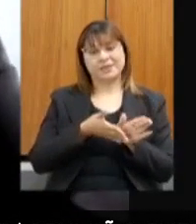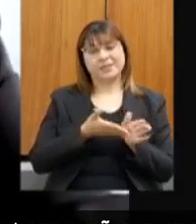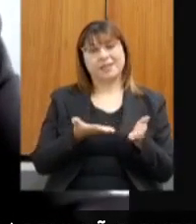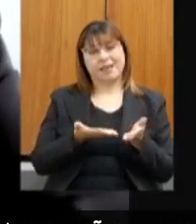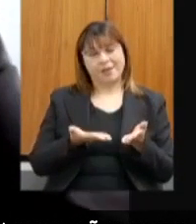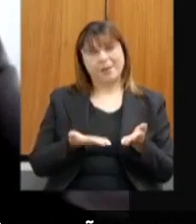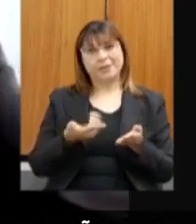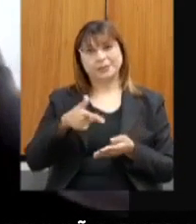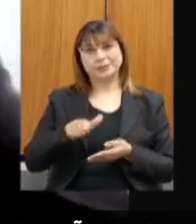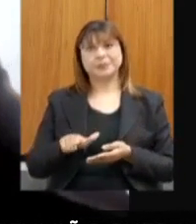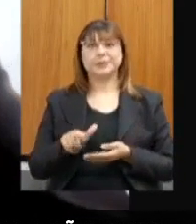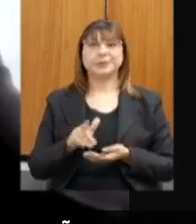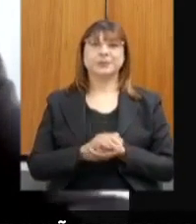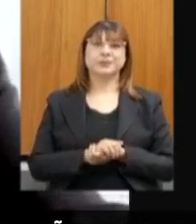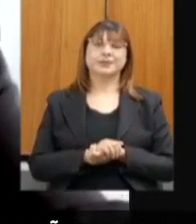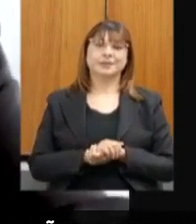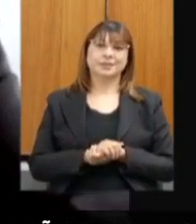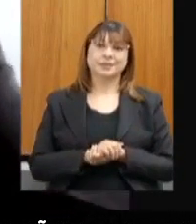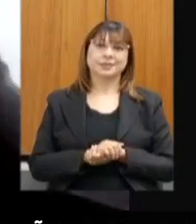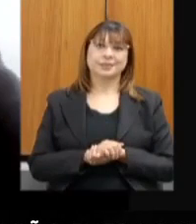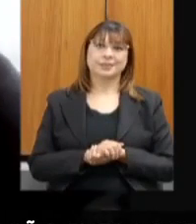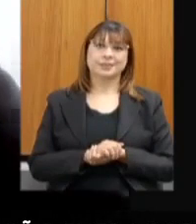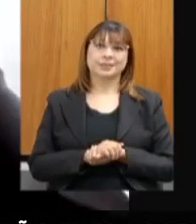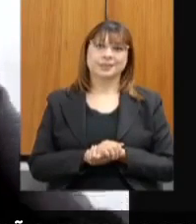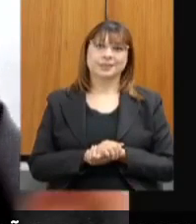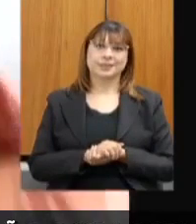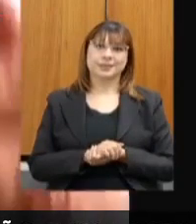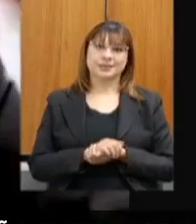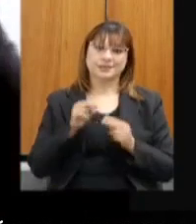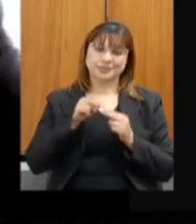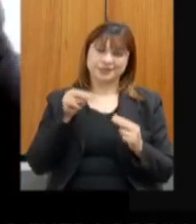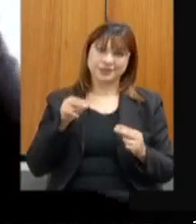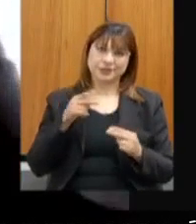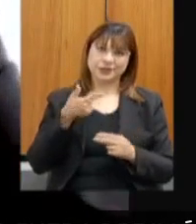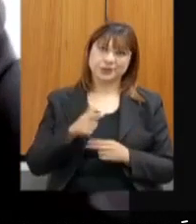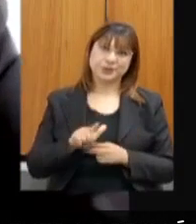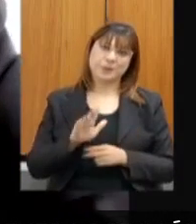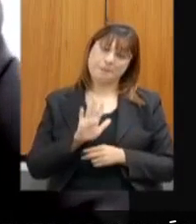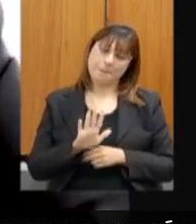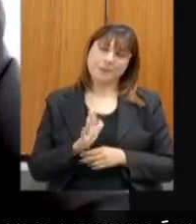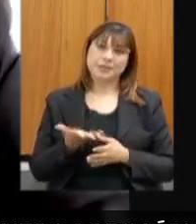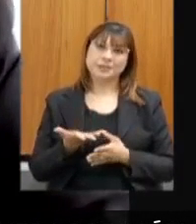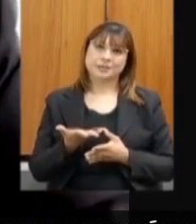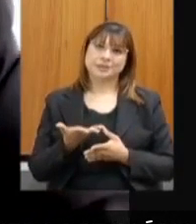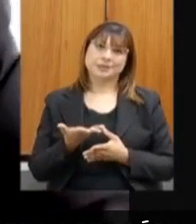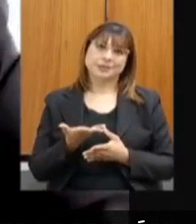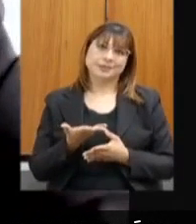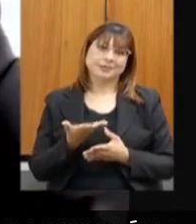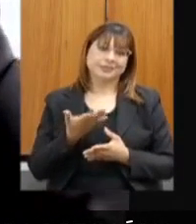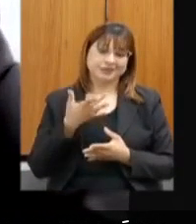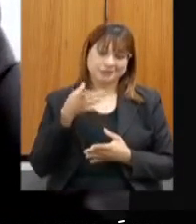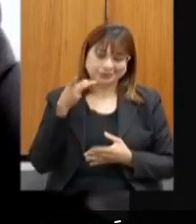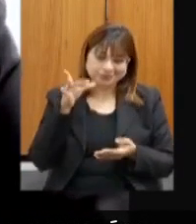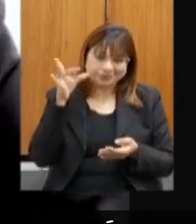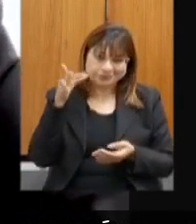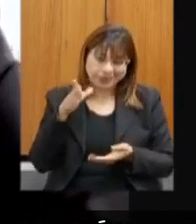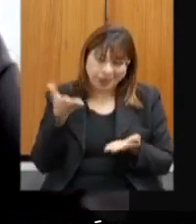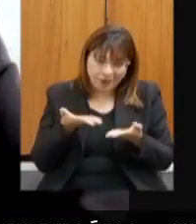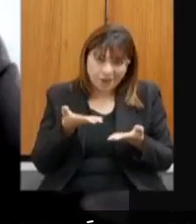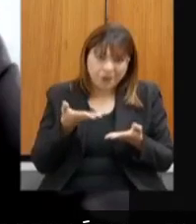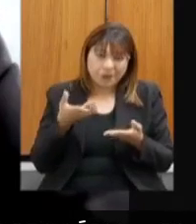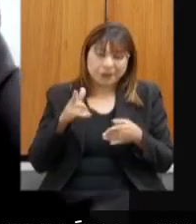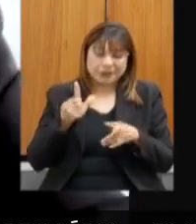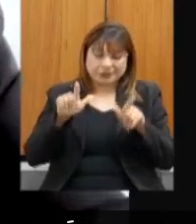fica aí também aqui remotamente mais com figura ao vivo. Os meus cumprimentos a